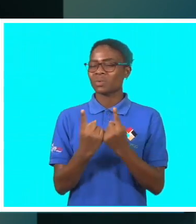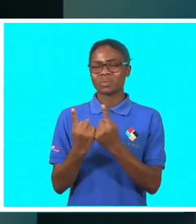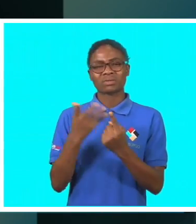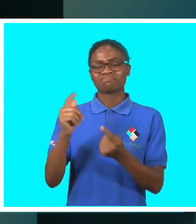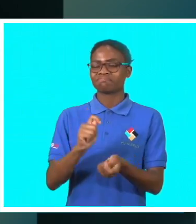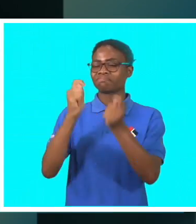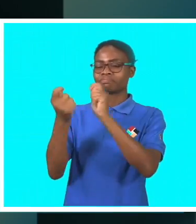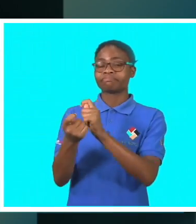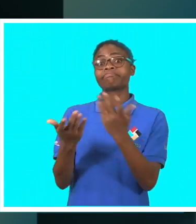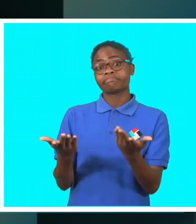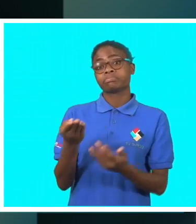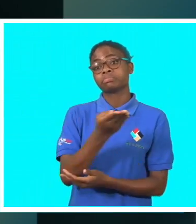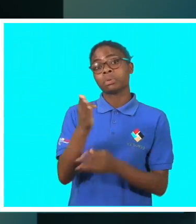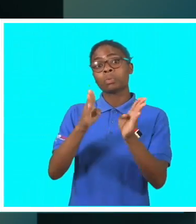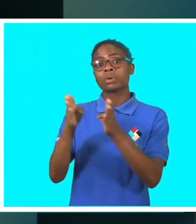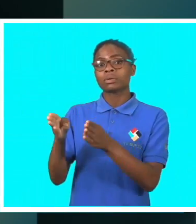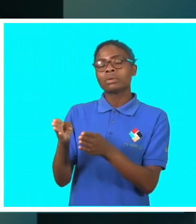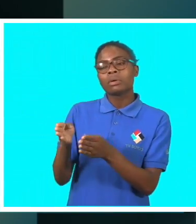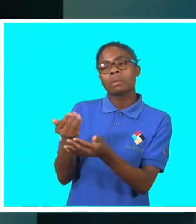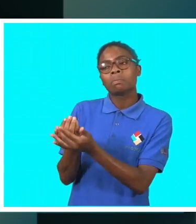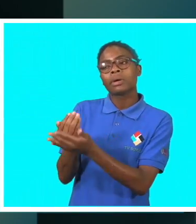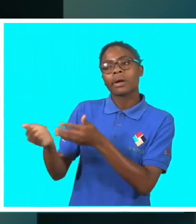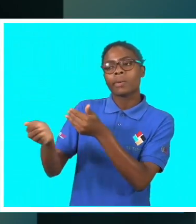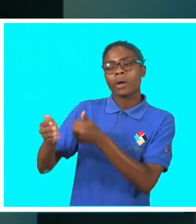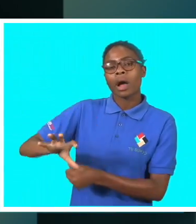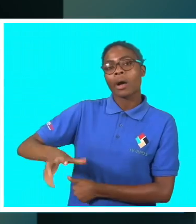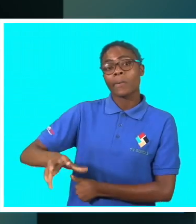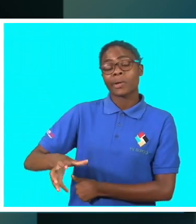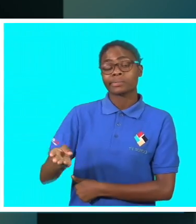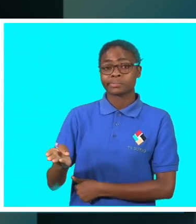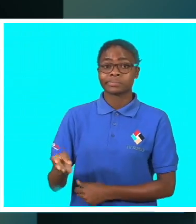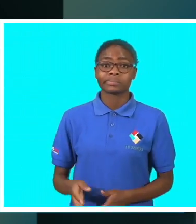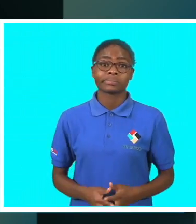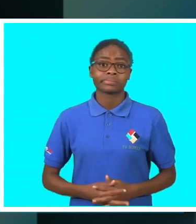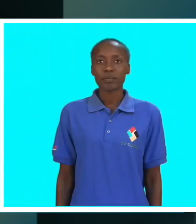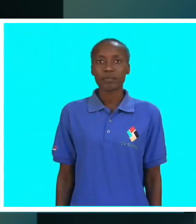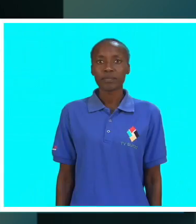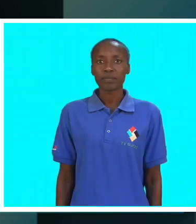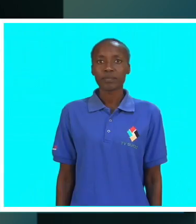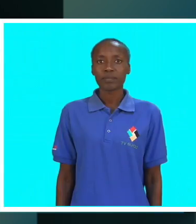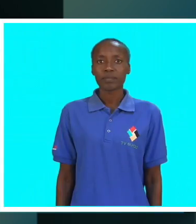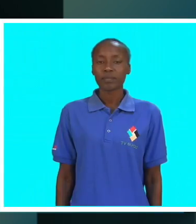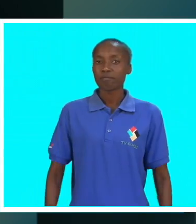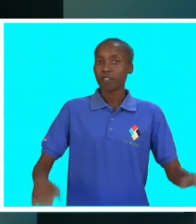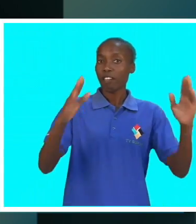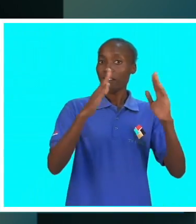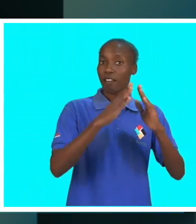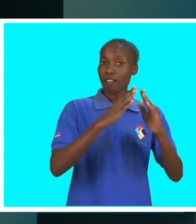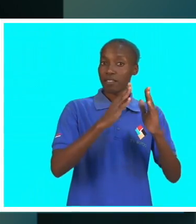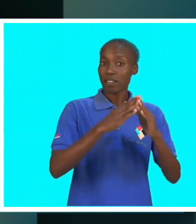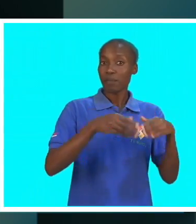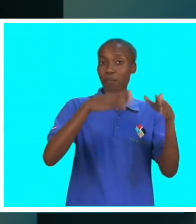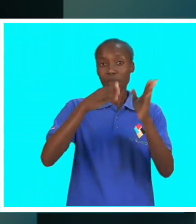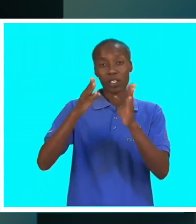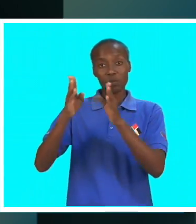Para contornar esta situação, eles recorrem a bairros vizinhos. Em casa das